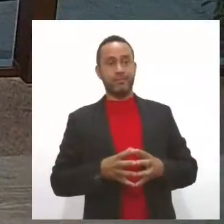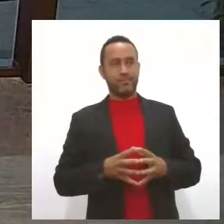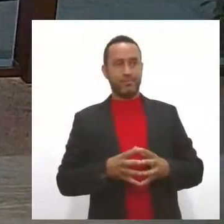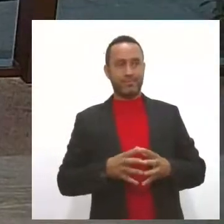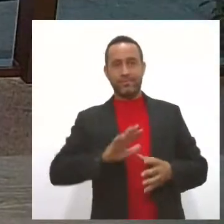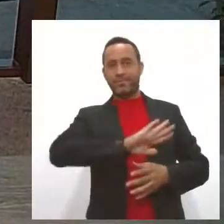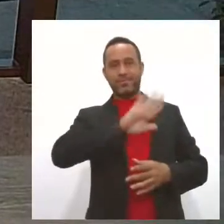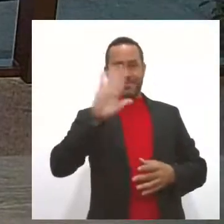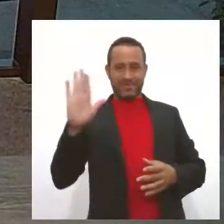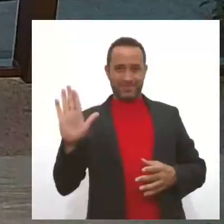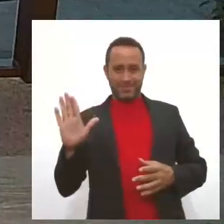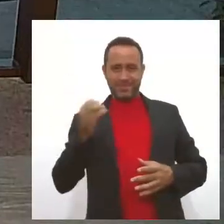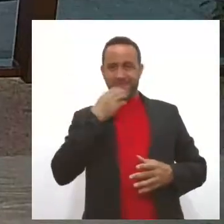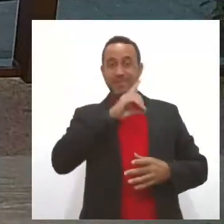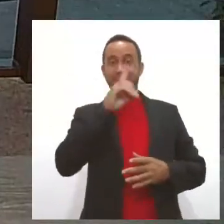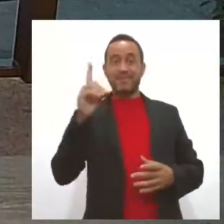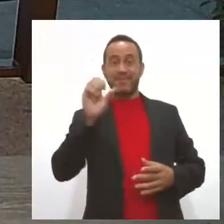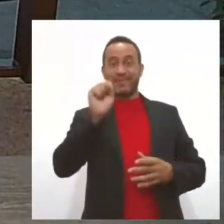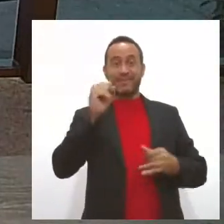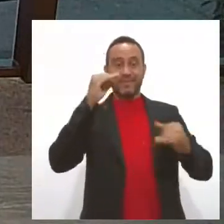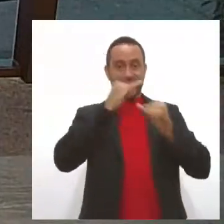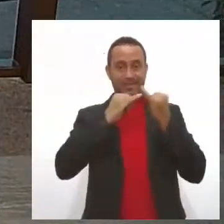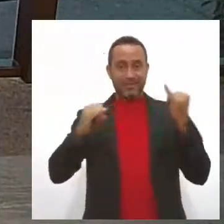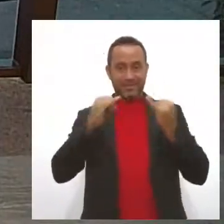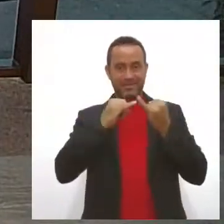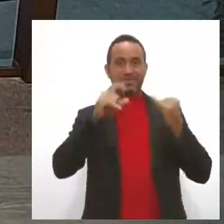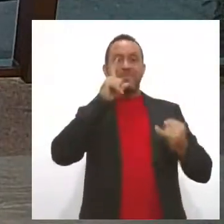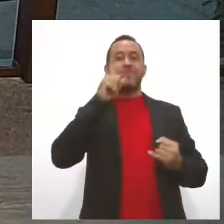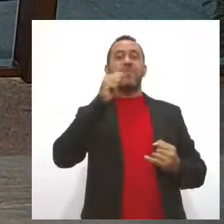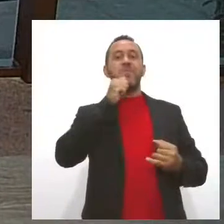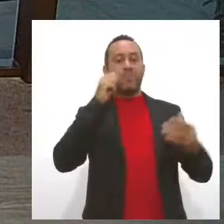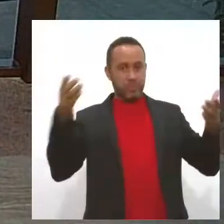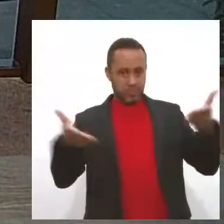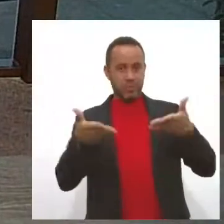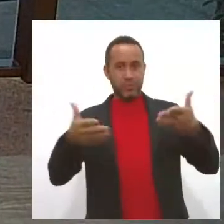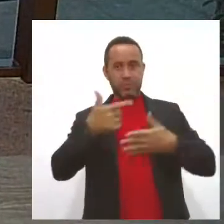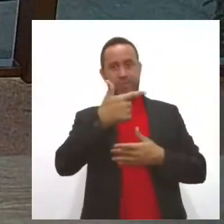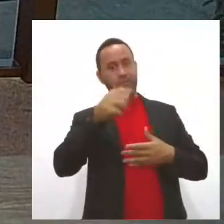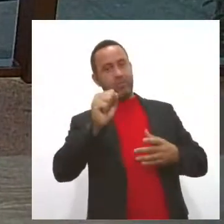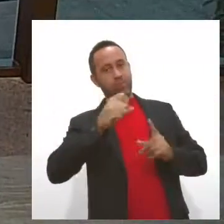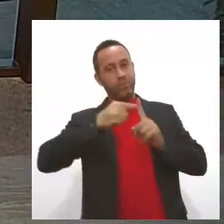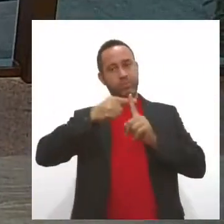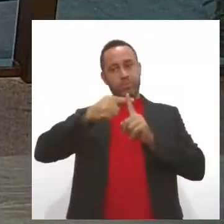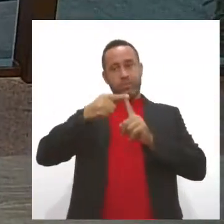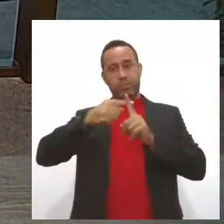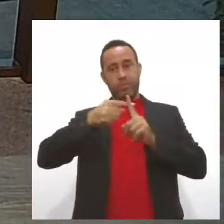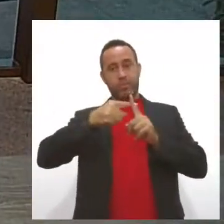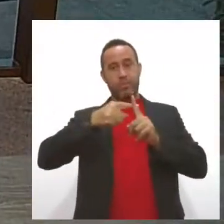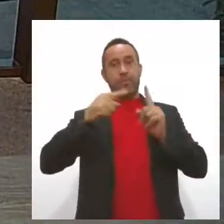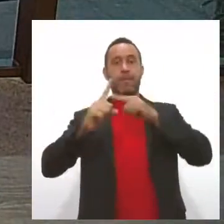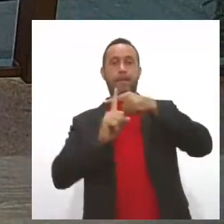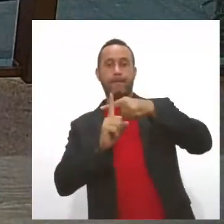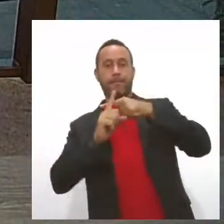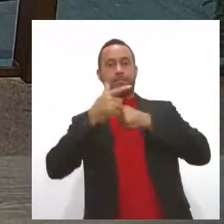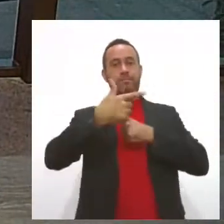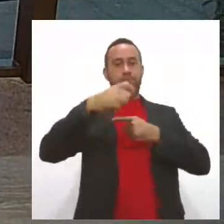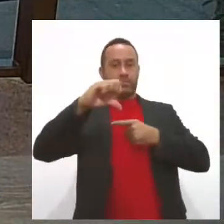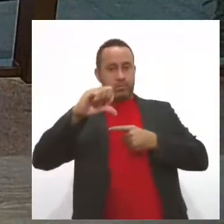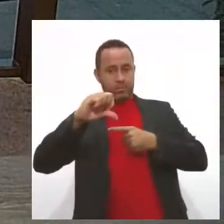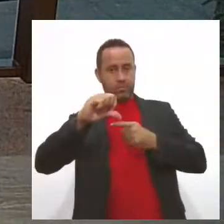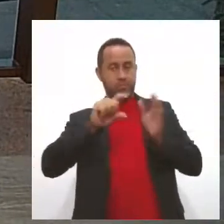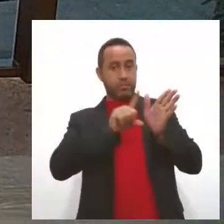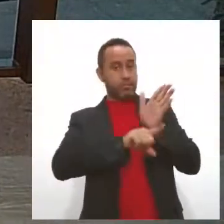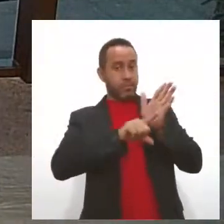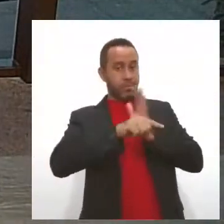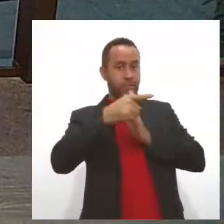Olá, muito bom dia, oito e meia, em Aracaju, neste momento, vinte e oito graus, a máxima para hoje, vinte e nove graus, a mínima,